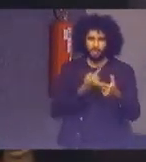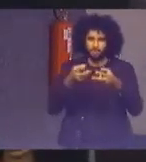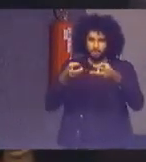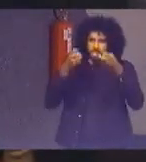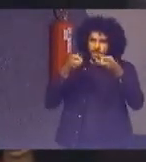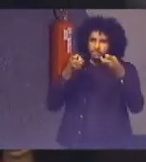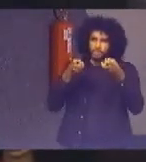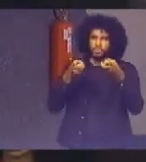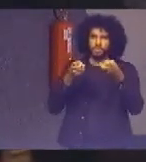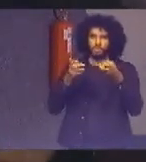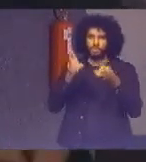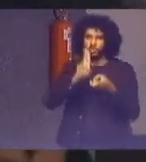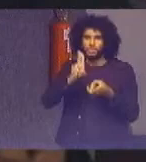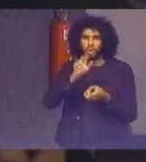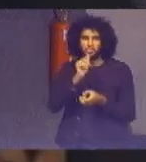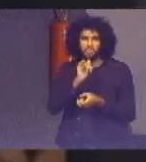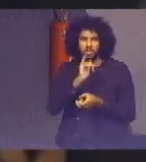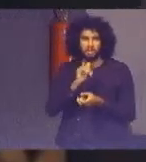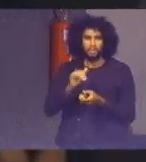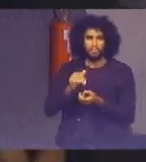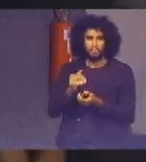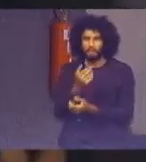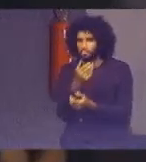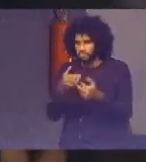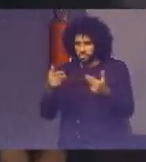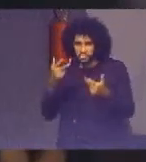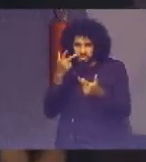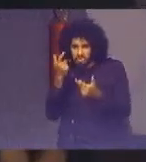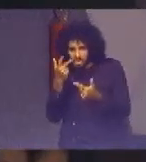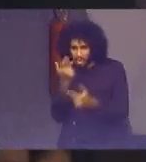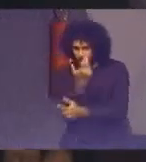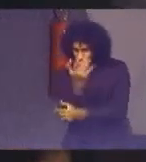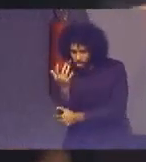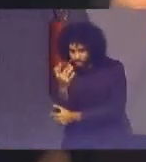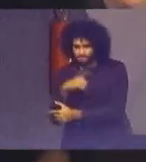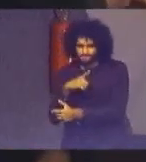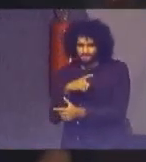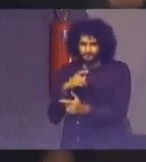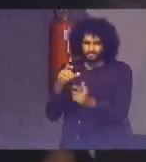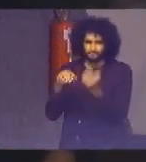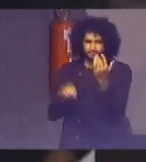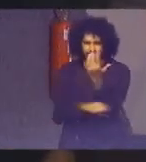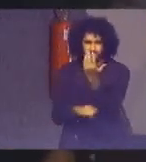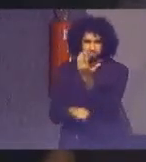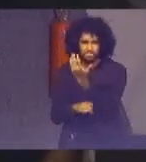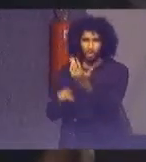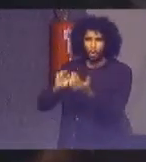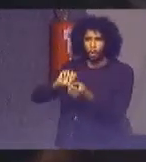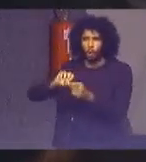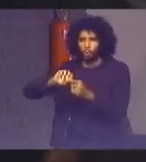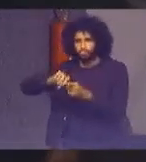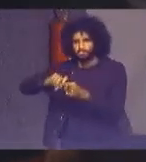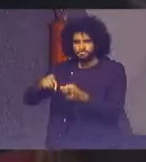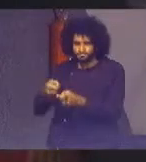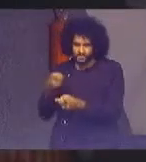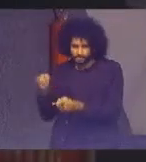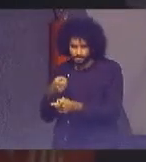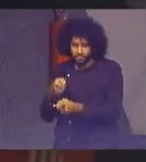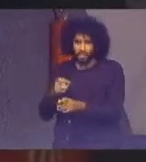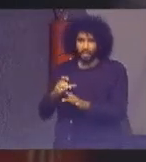uso insustentável dos recursos naturais, e a gente percebe que as nossas parcerias que nós vínhamos